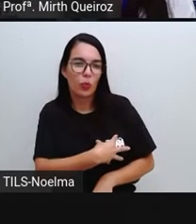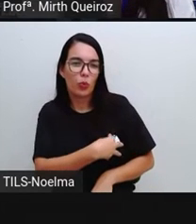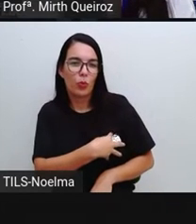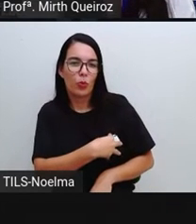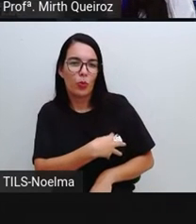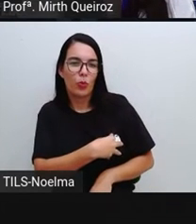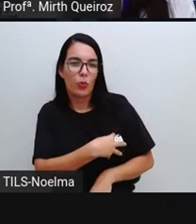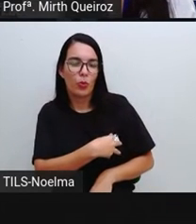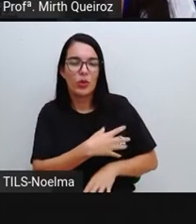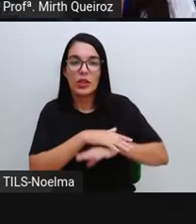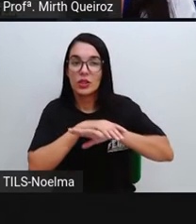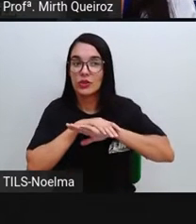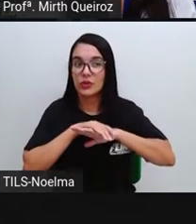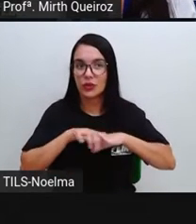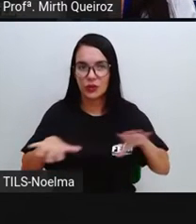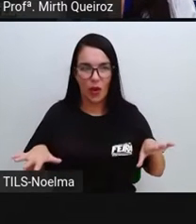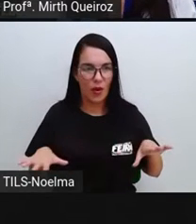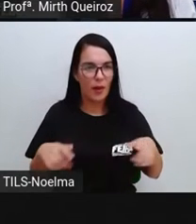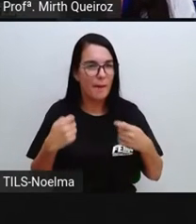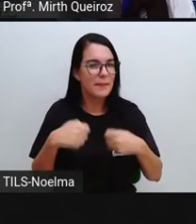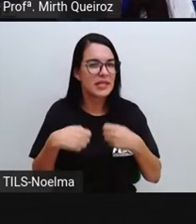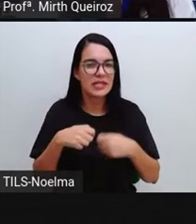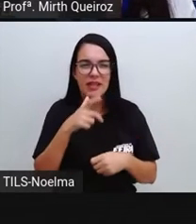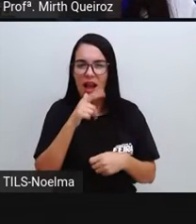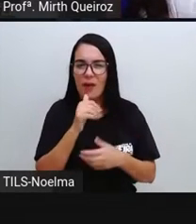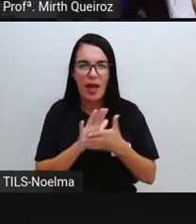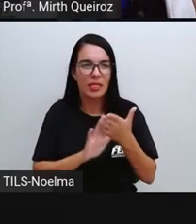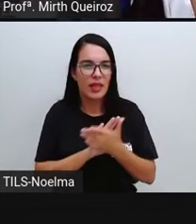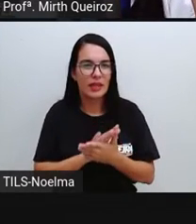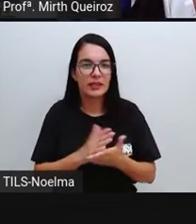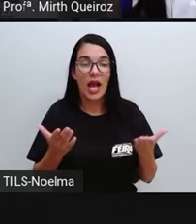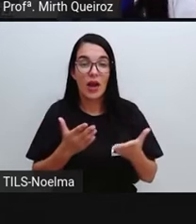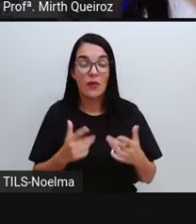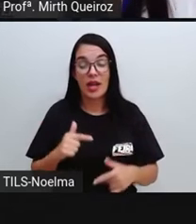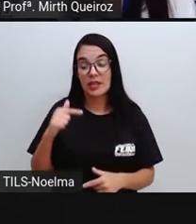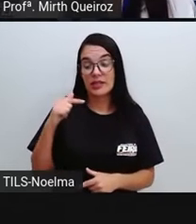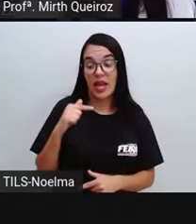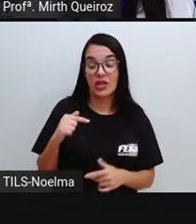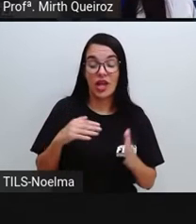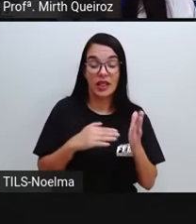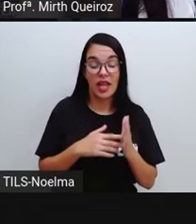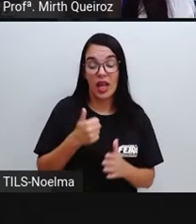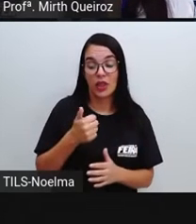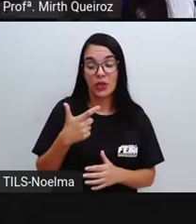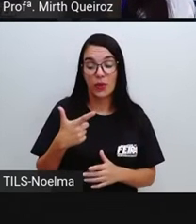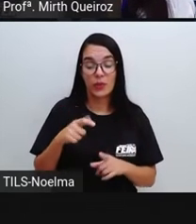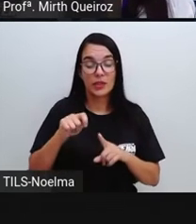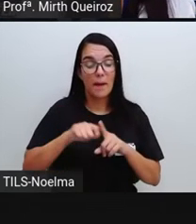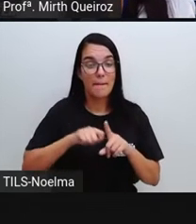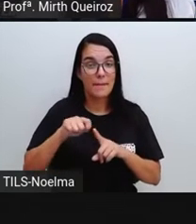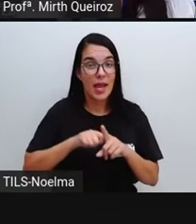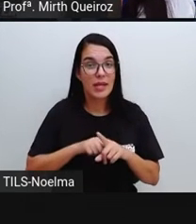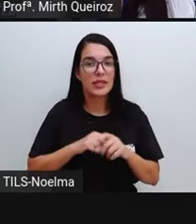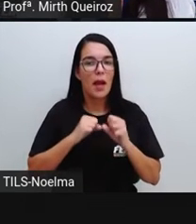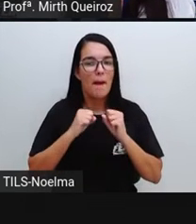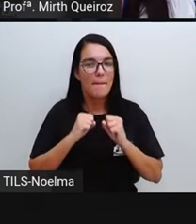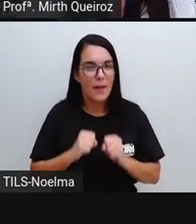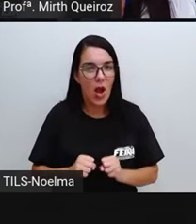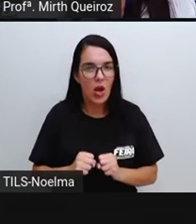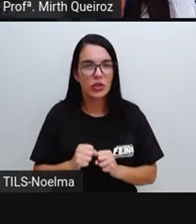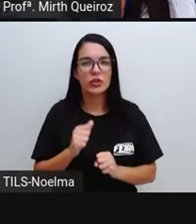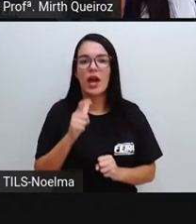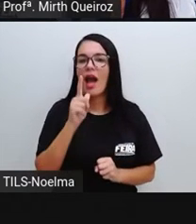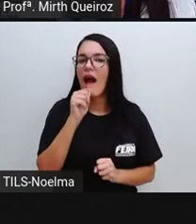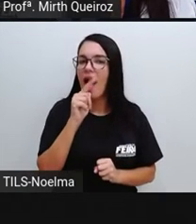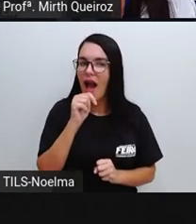Águas, chás Ou qualquer Outros alimentos Da cidade De 7 a 12 meses Ele já vai começar A consumir